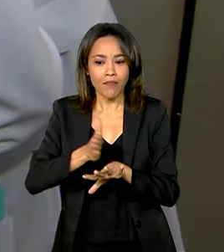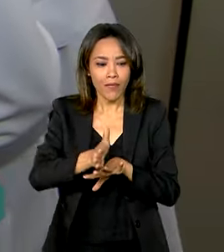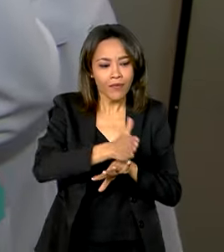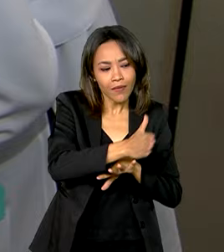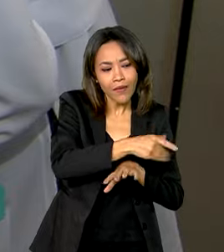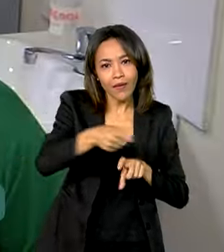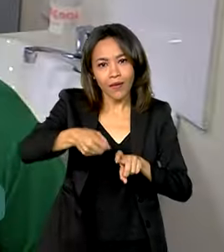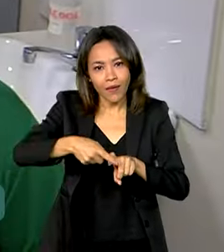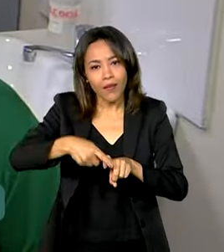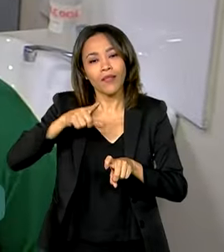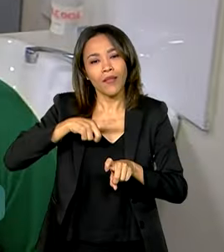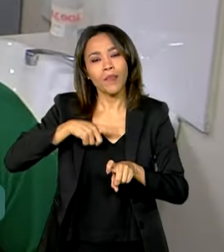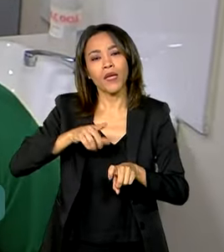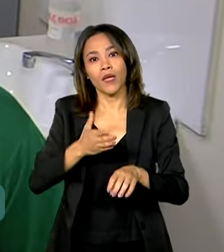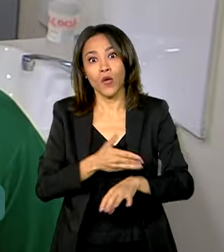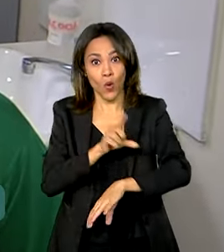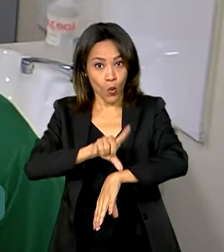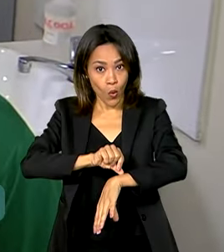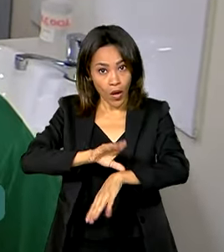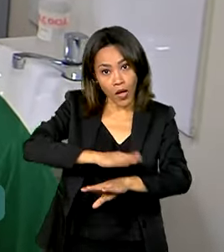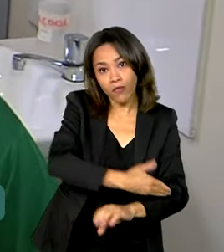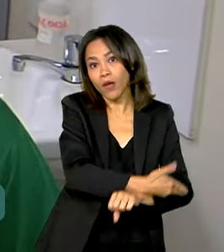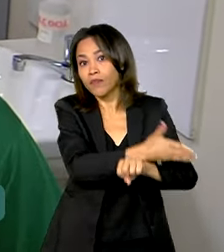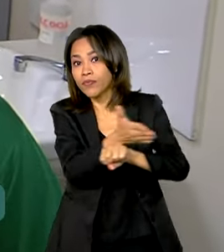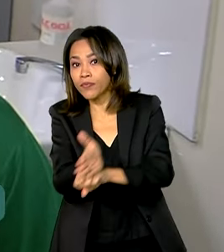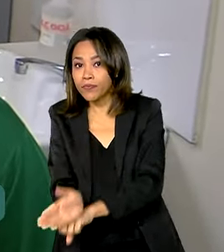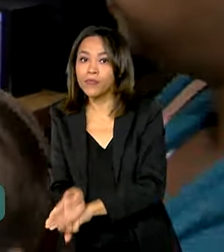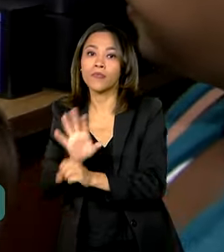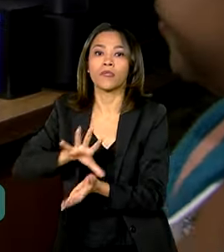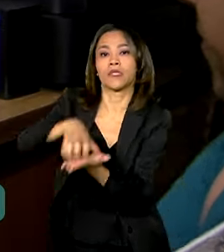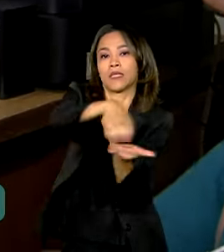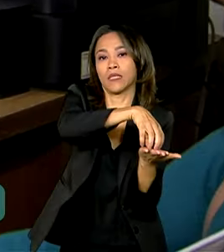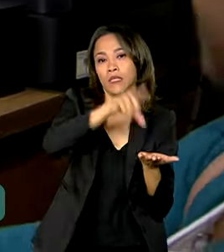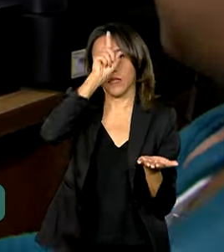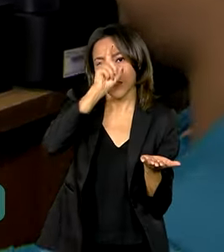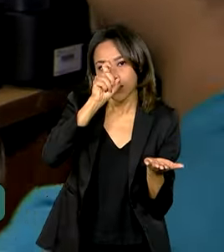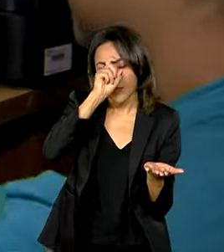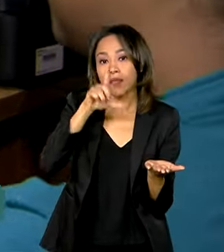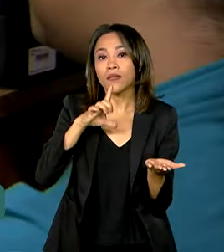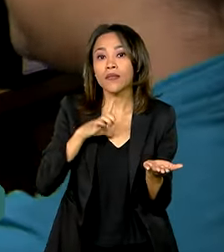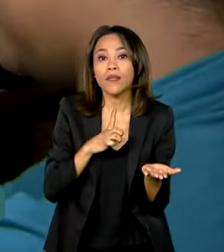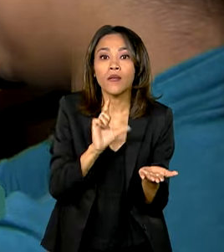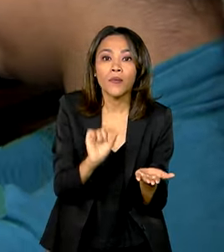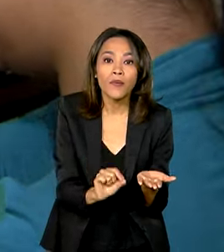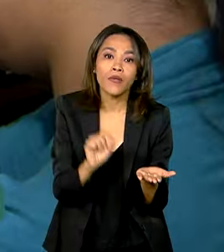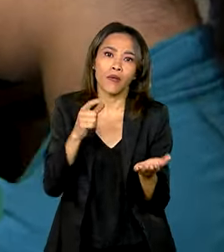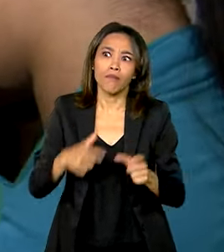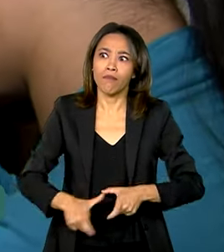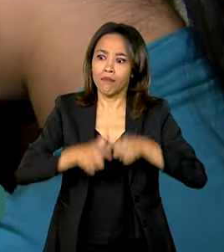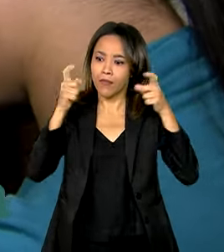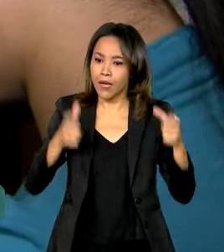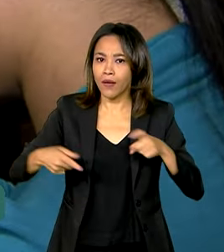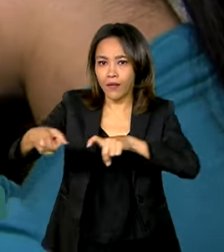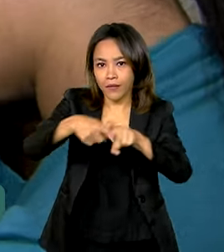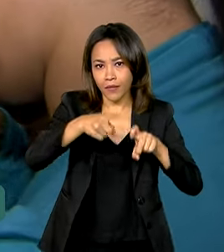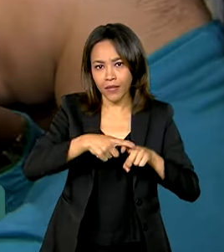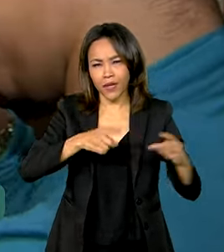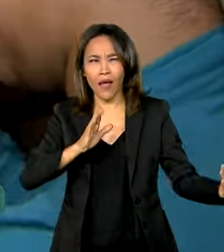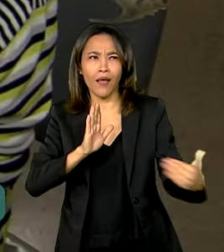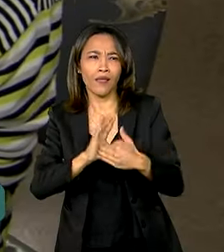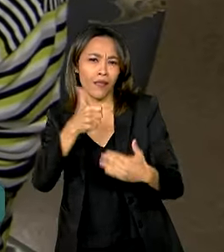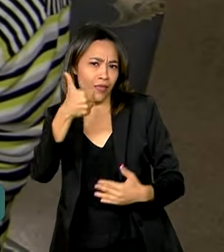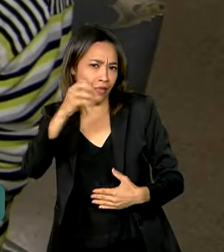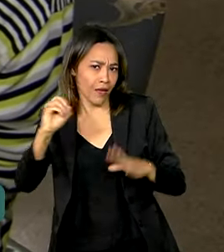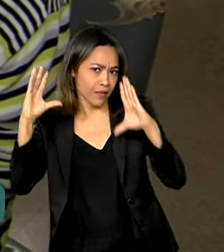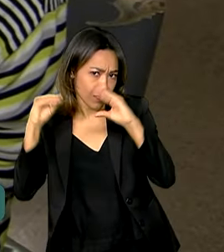estende o horário de funcionamento das unidades básicas de saúde, que passam a contar com um efetivo maior até às 10 horas da